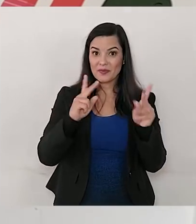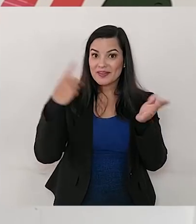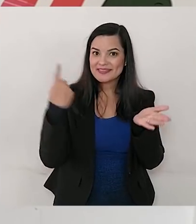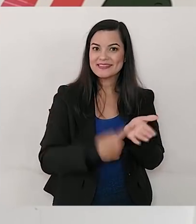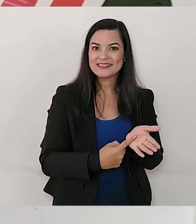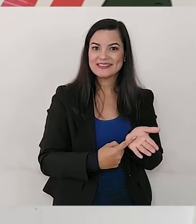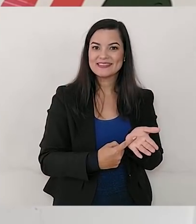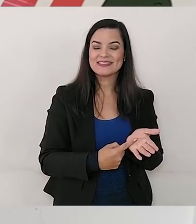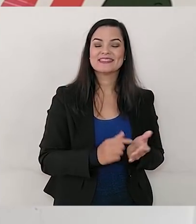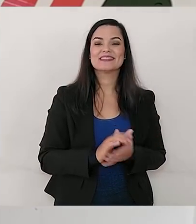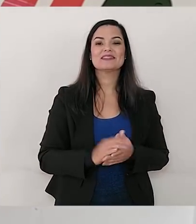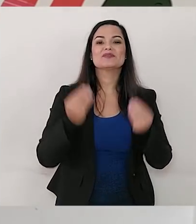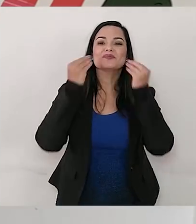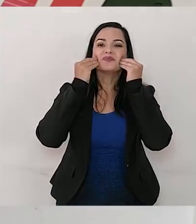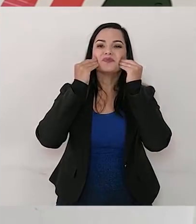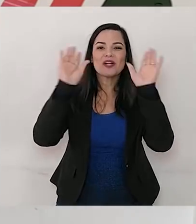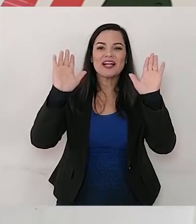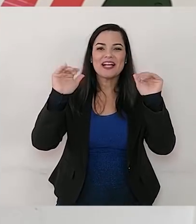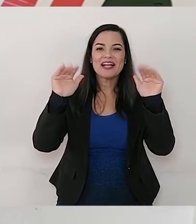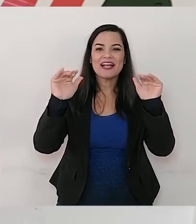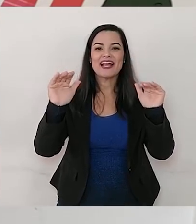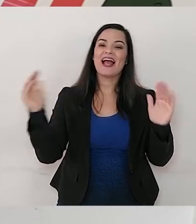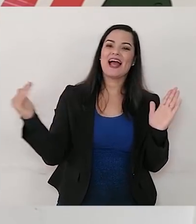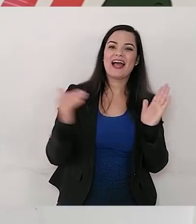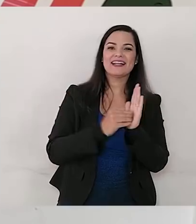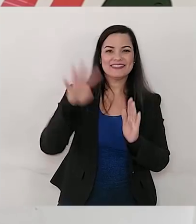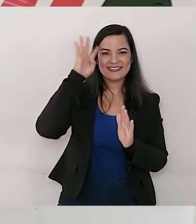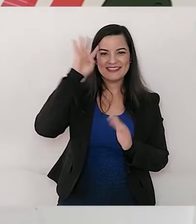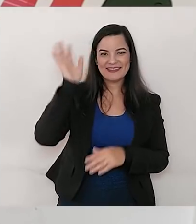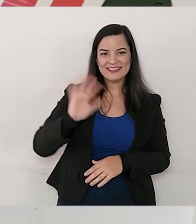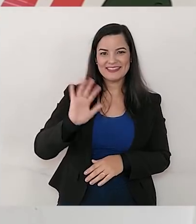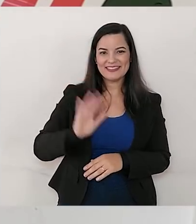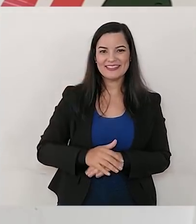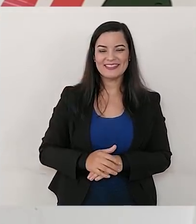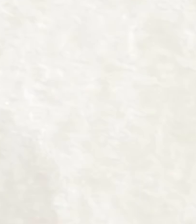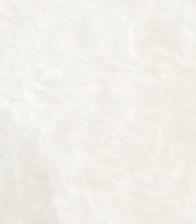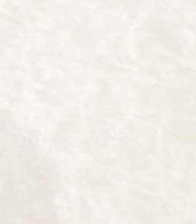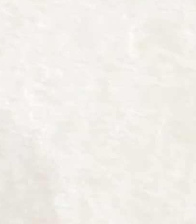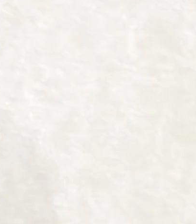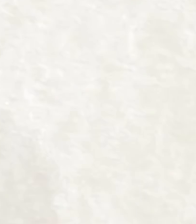Combinado, amores? Então, grande beijo para vocês e até quarta-feira!